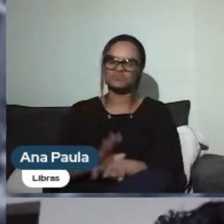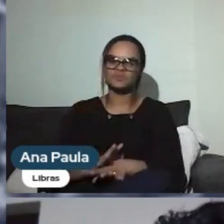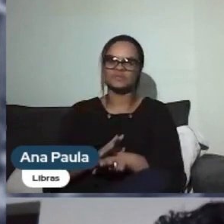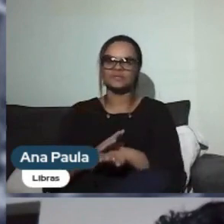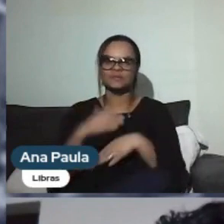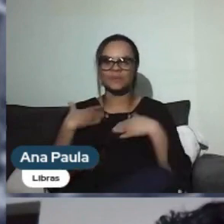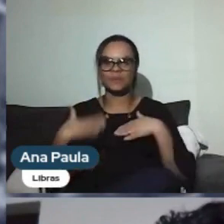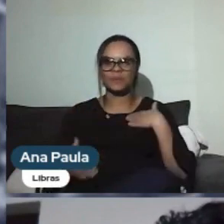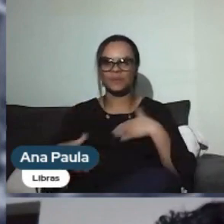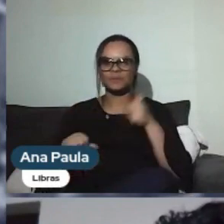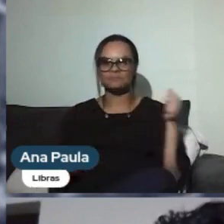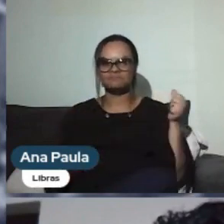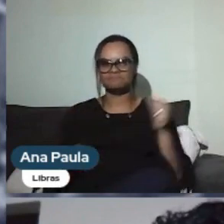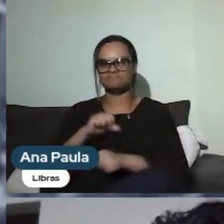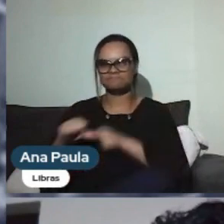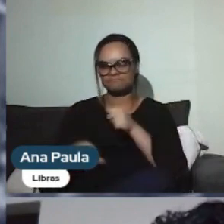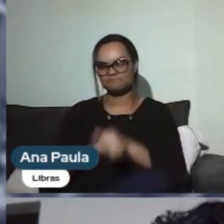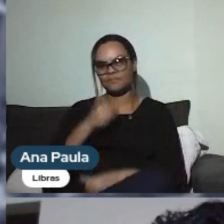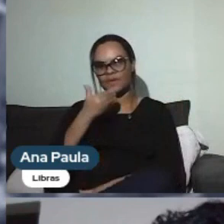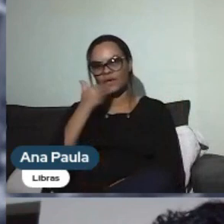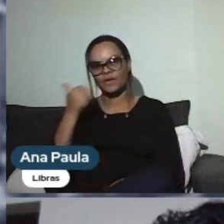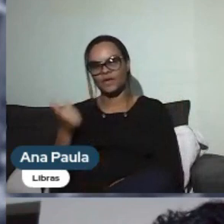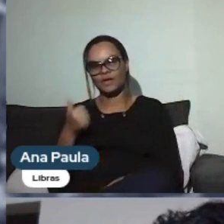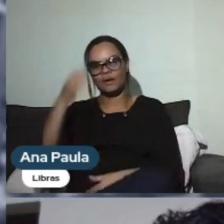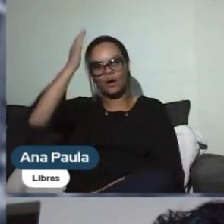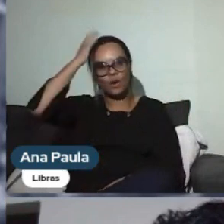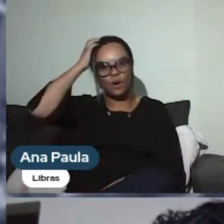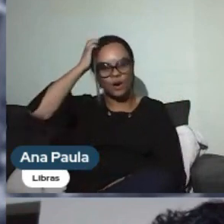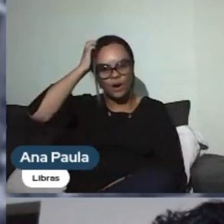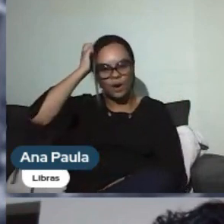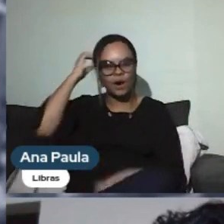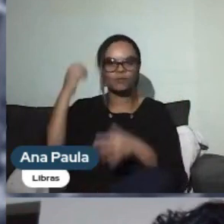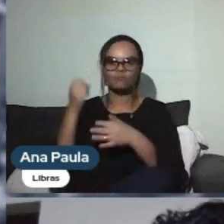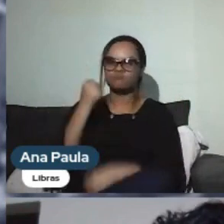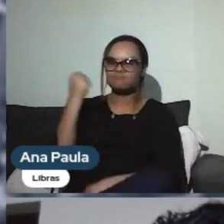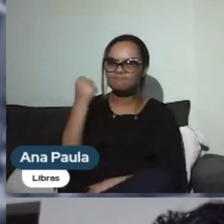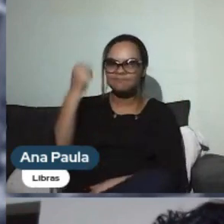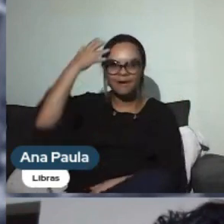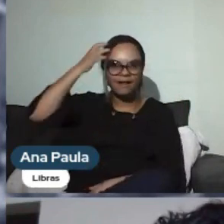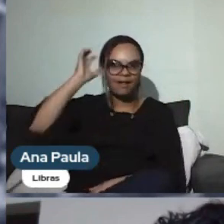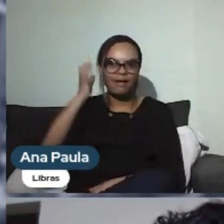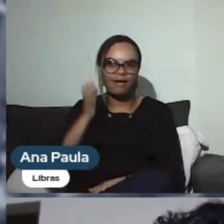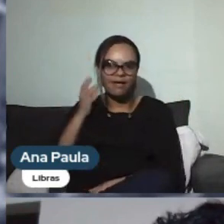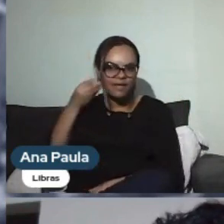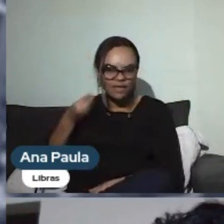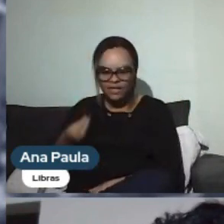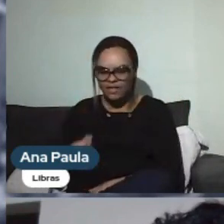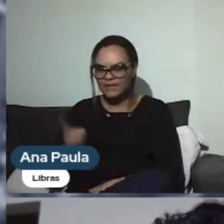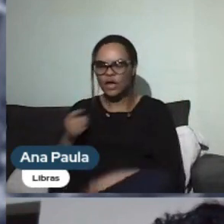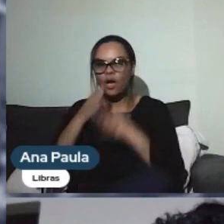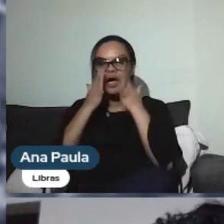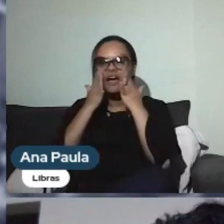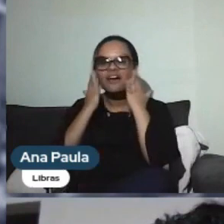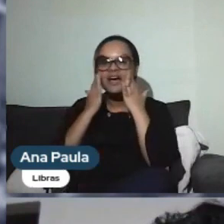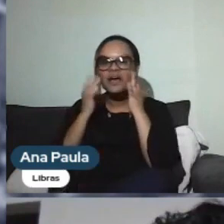também, né? Que tudo tá melhor. O cabelo, cinto mais forte, parou de cair. Aí, a pele, né, tá